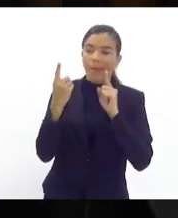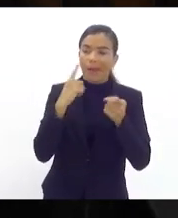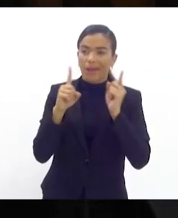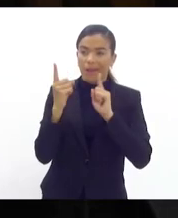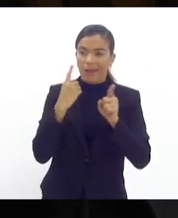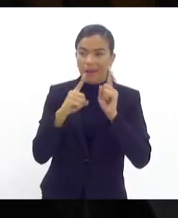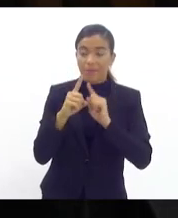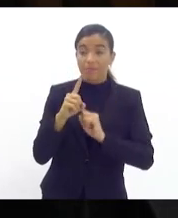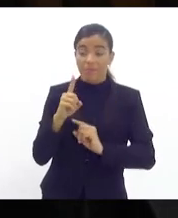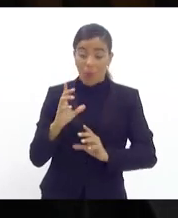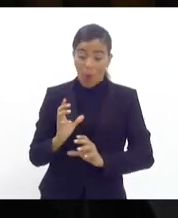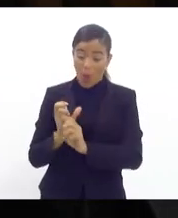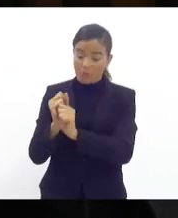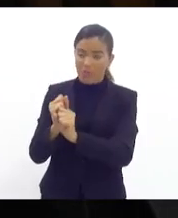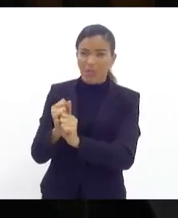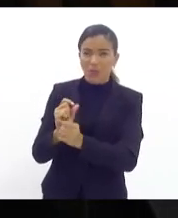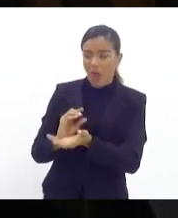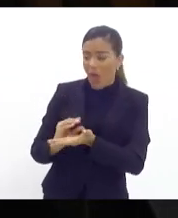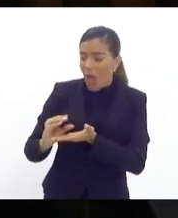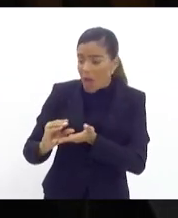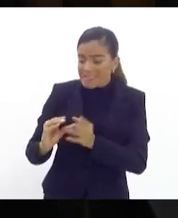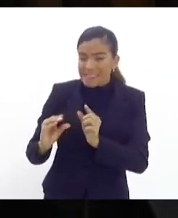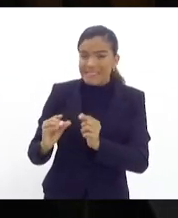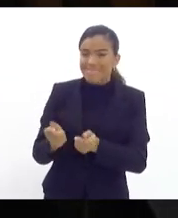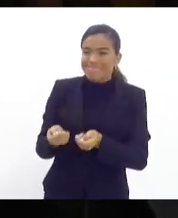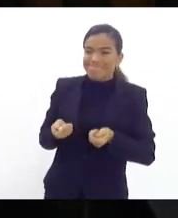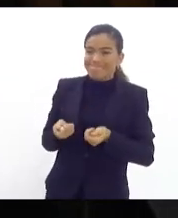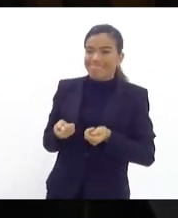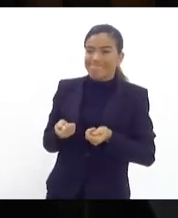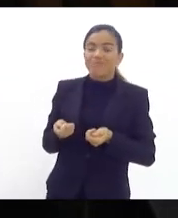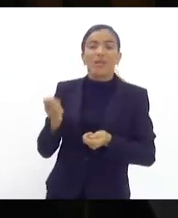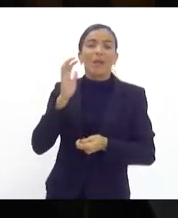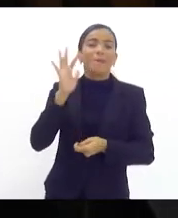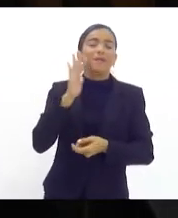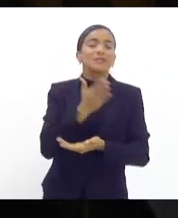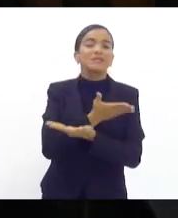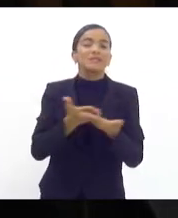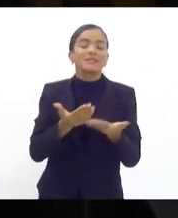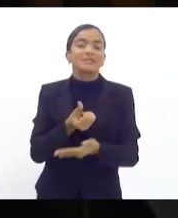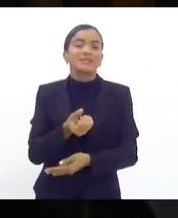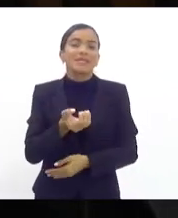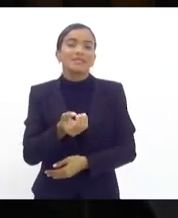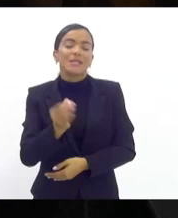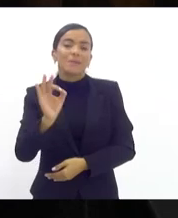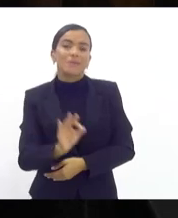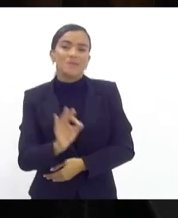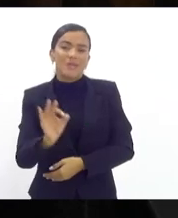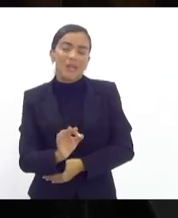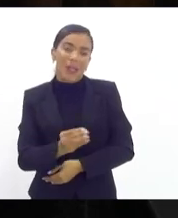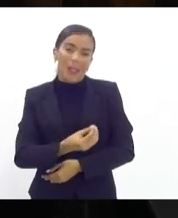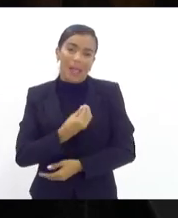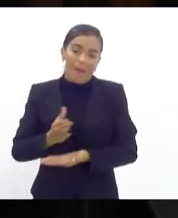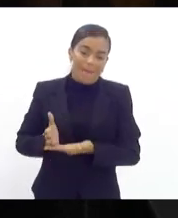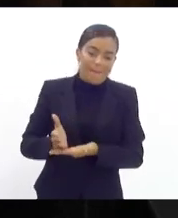orçamentos já são curtos, imagine perdendo 60% da receita de ROE de PE.